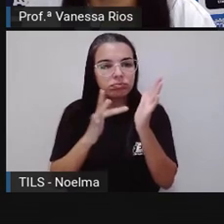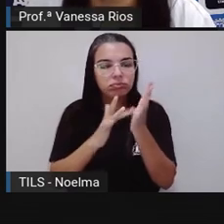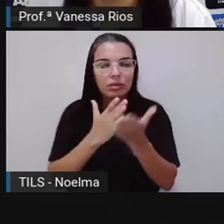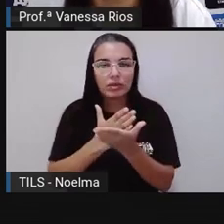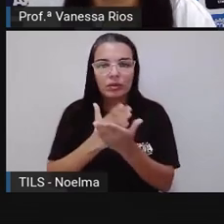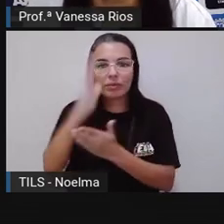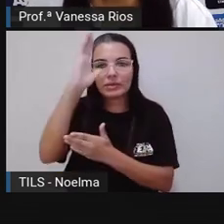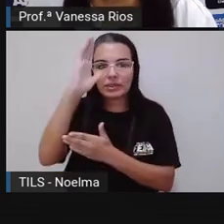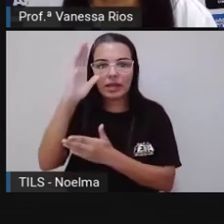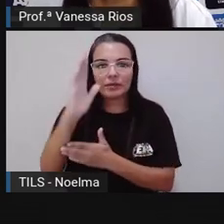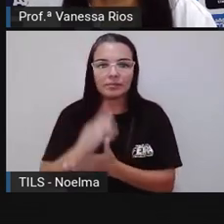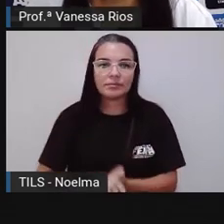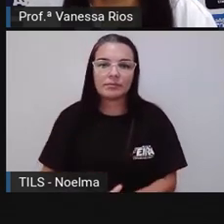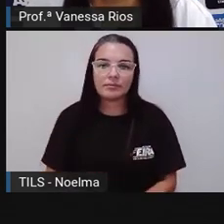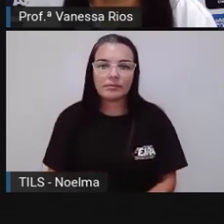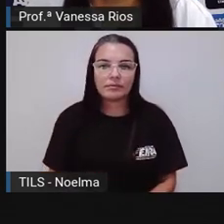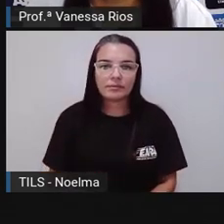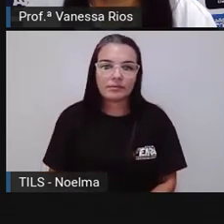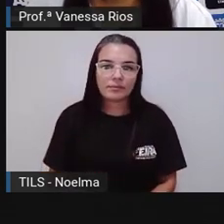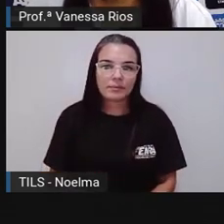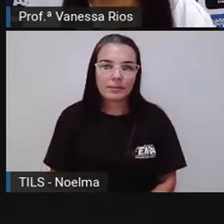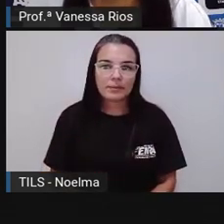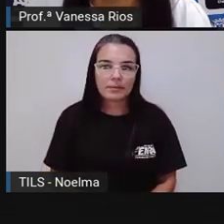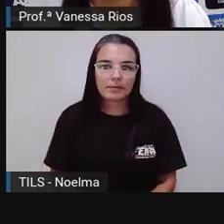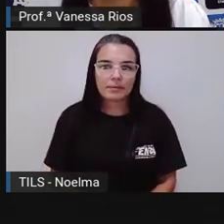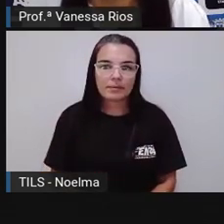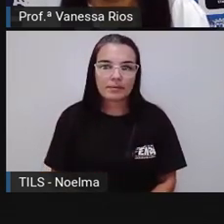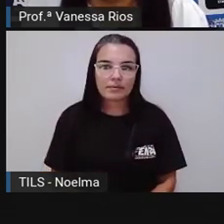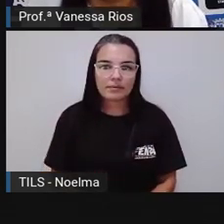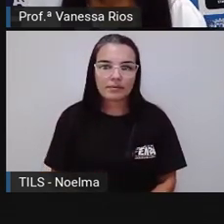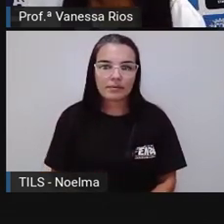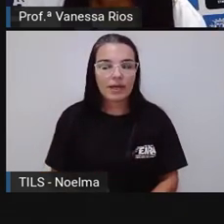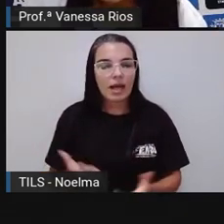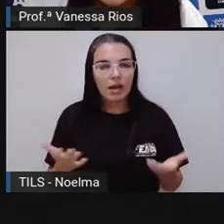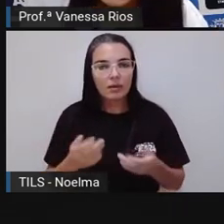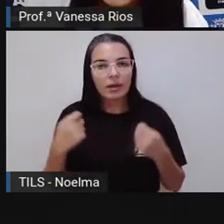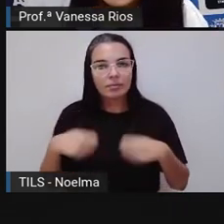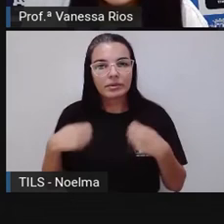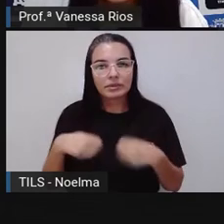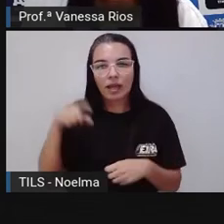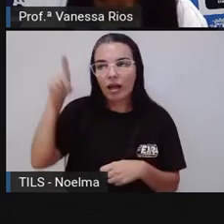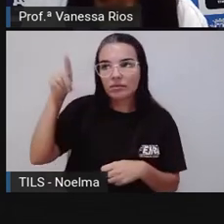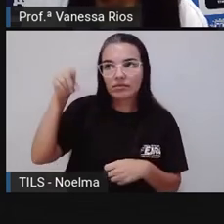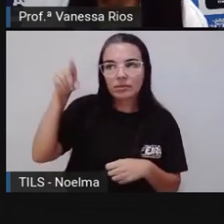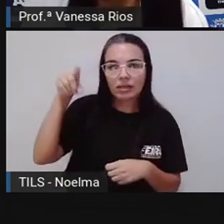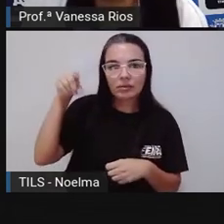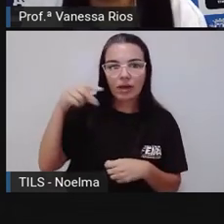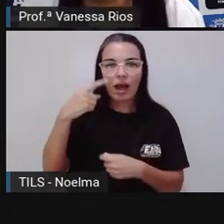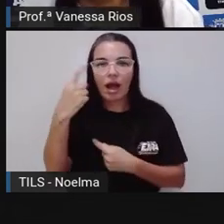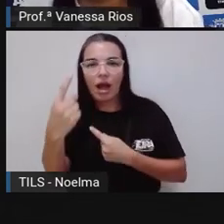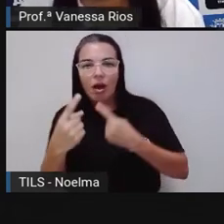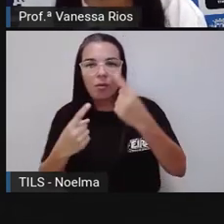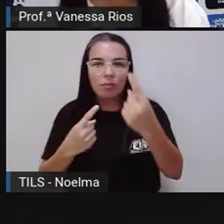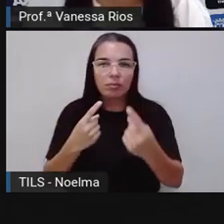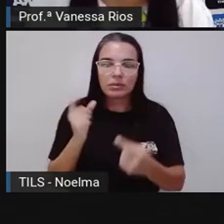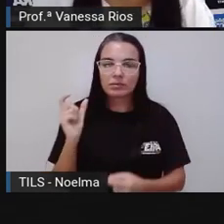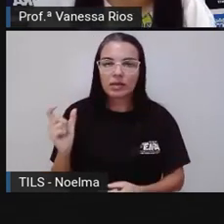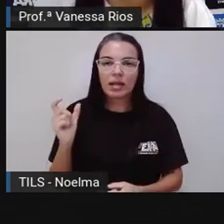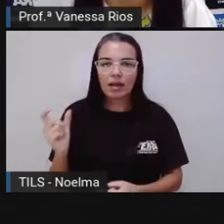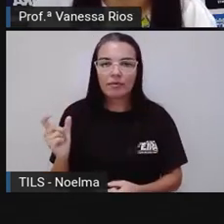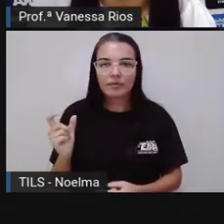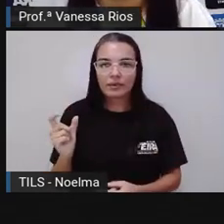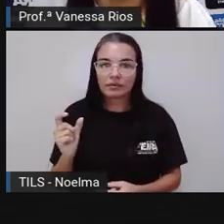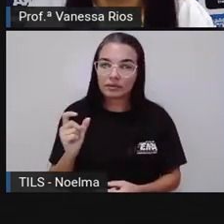é só clicar aqui. Então nós precisamos, ó, acentuar algumas palavras com acento agudo ou